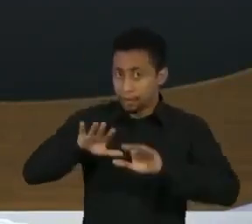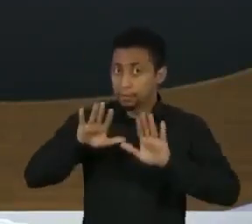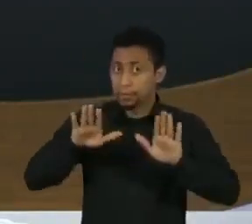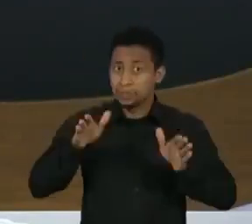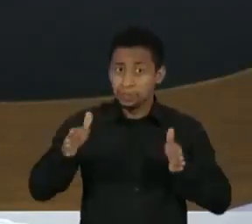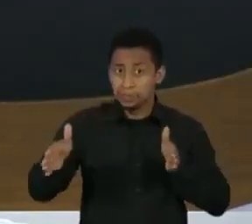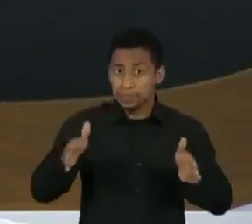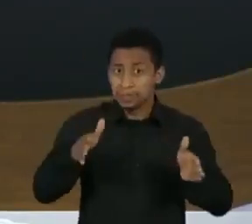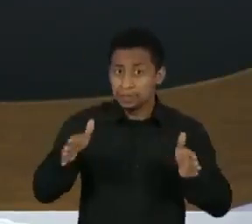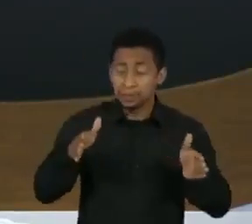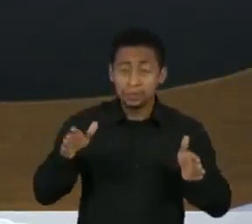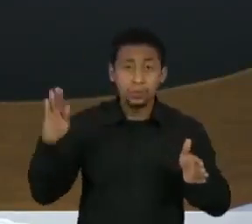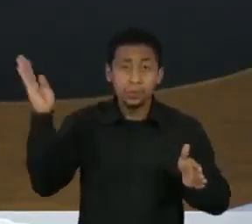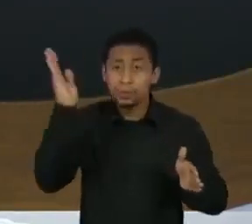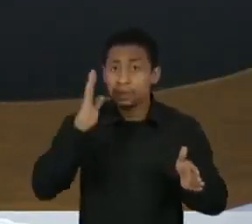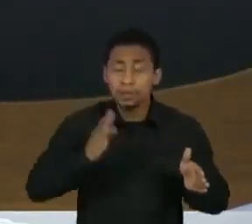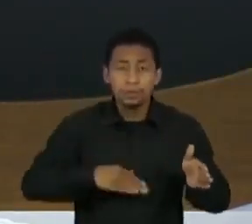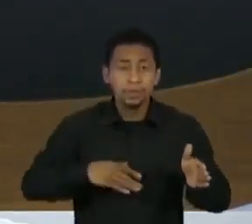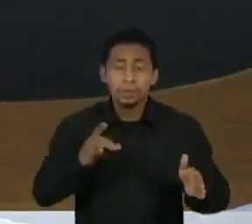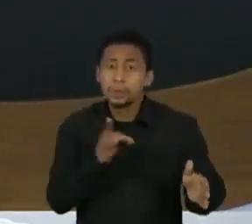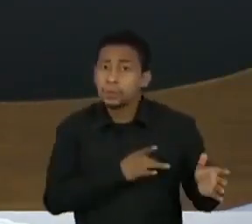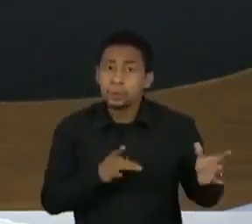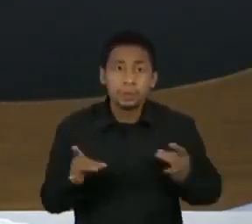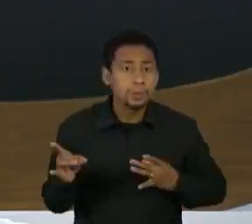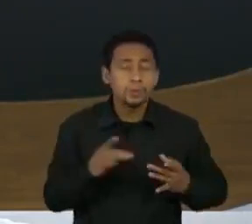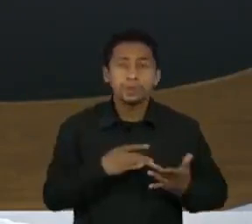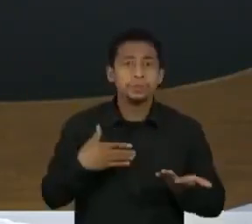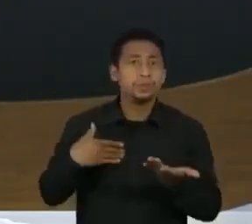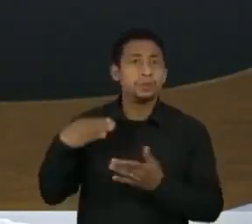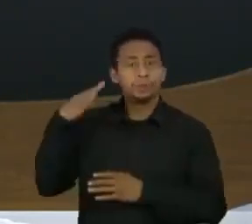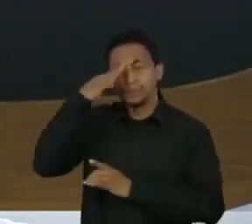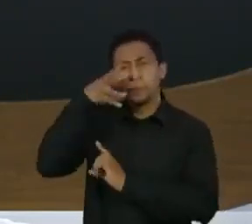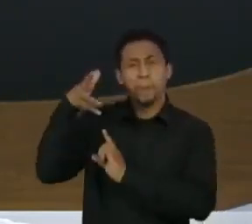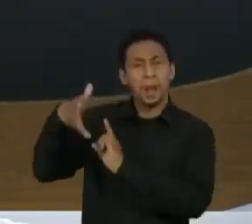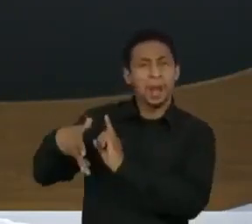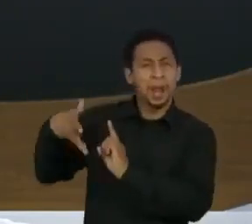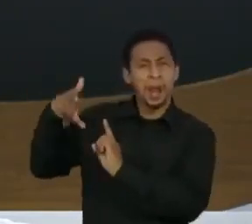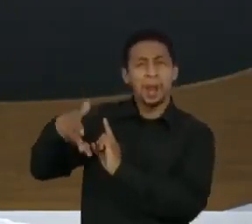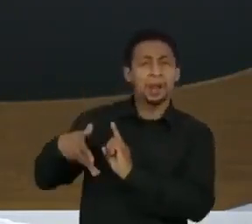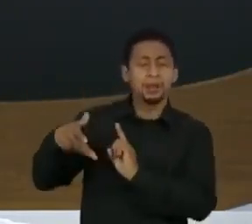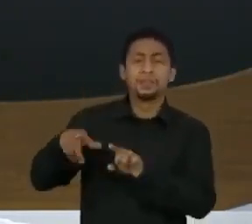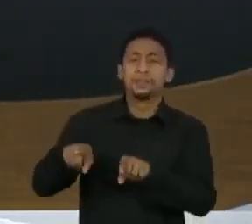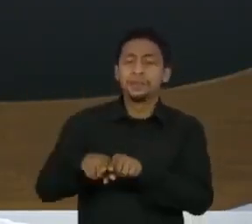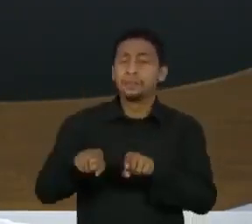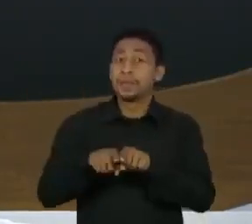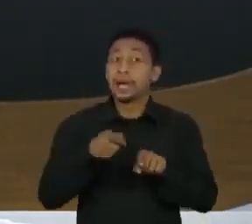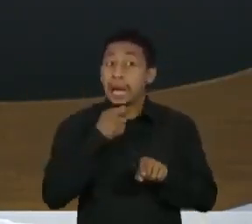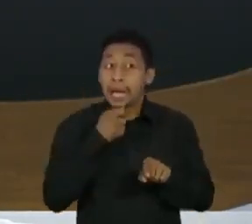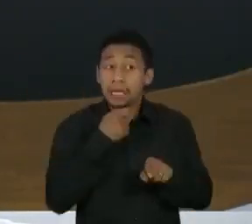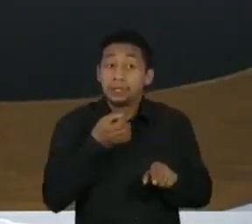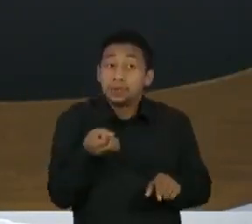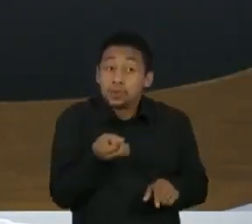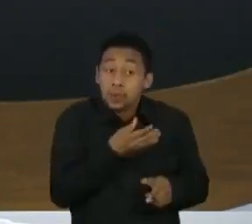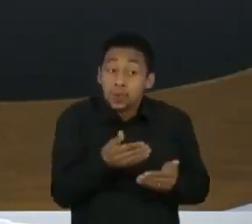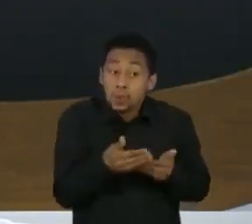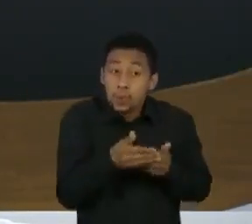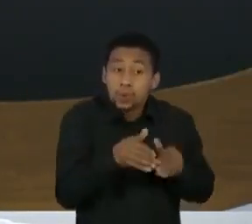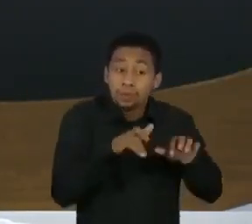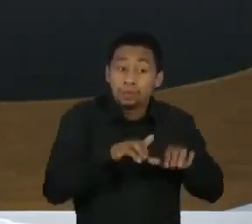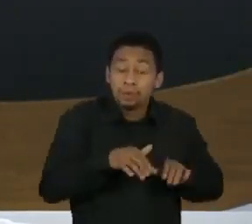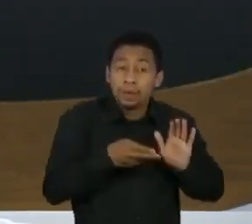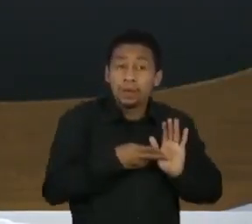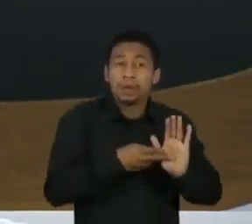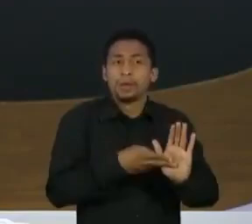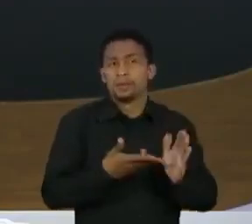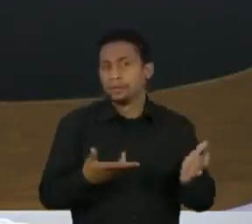diante das ameaças proferidas pelo presidente e ainda assimilando a carta, o senhor acha que foi conveniente o tom